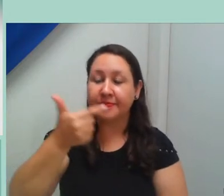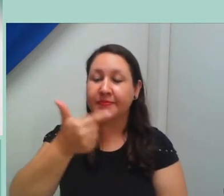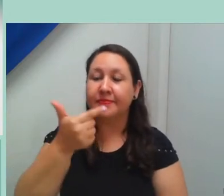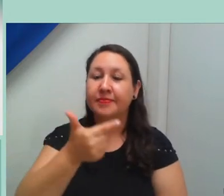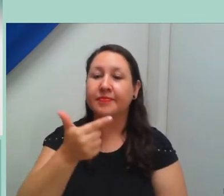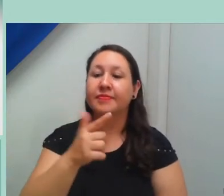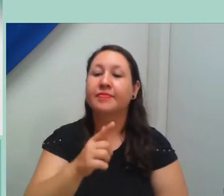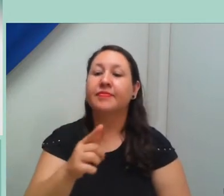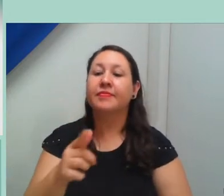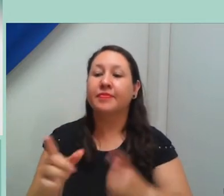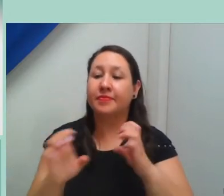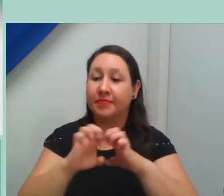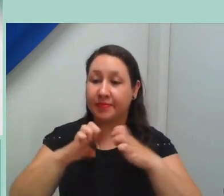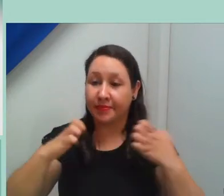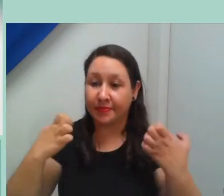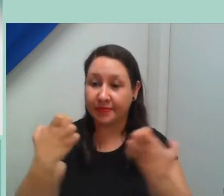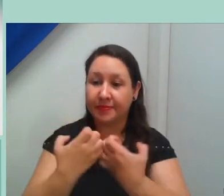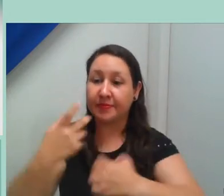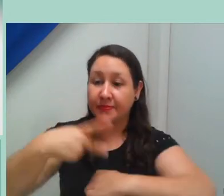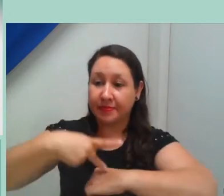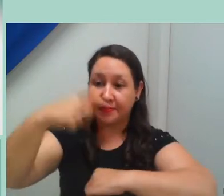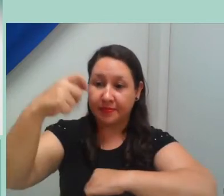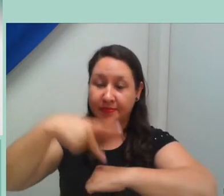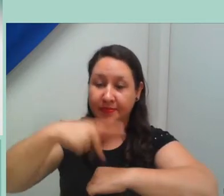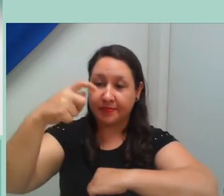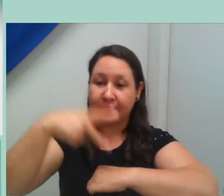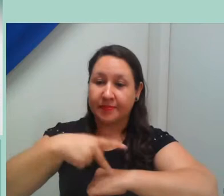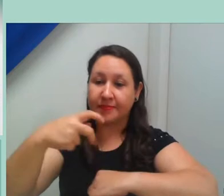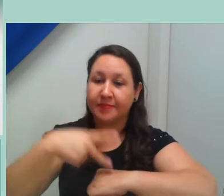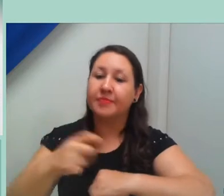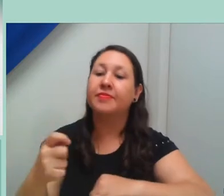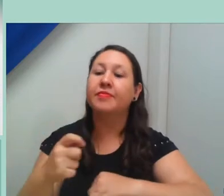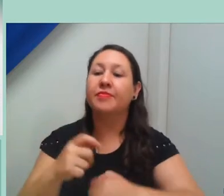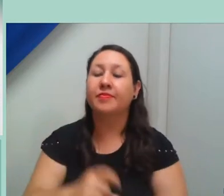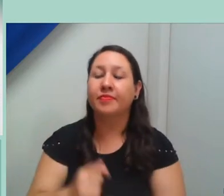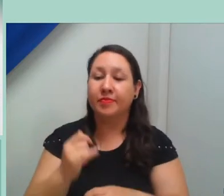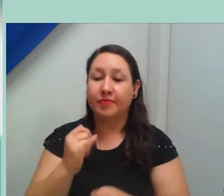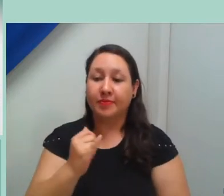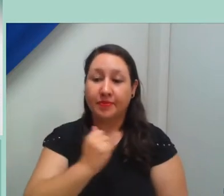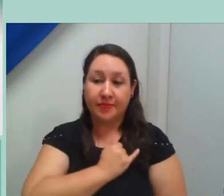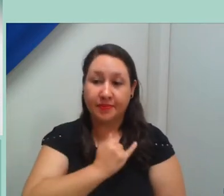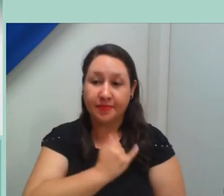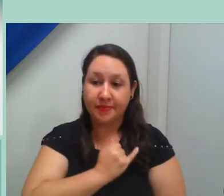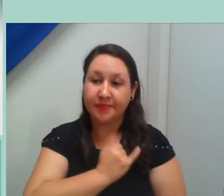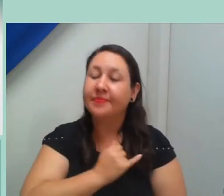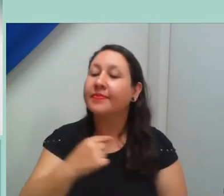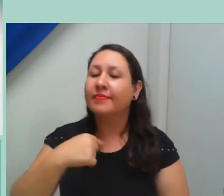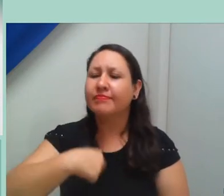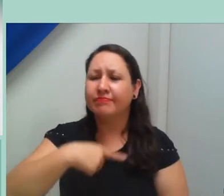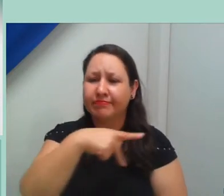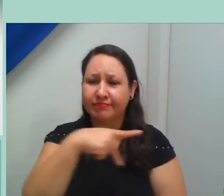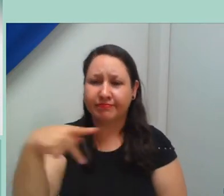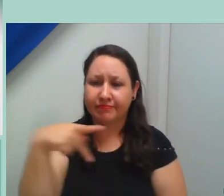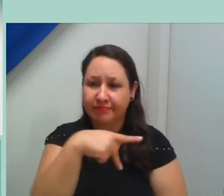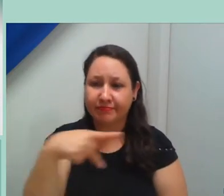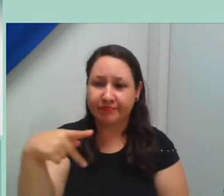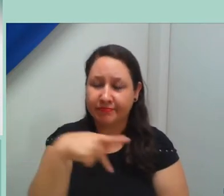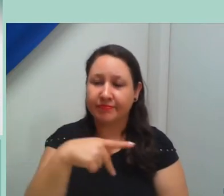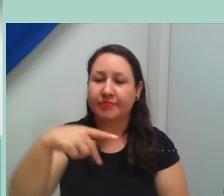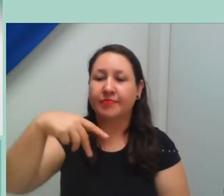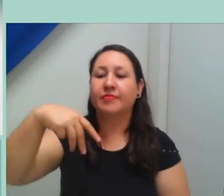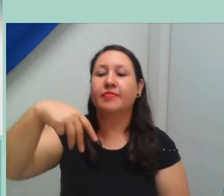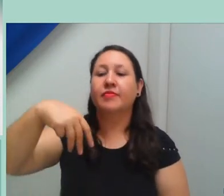Mestrandos, docentes, palestrantes, convidados, Mário Sérgio Pedrosa Lobão e